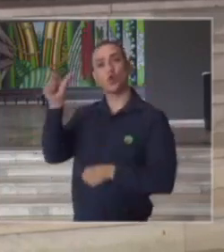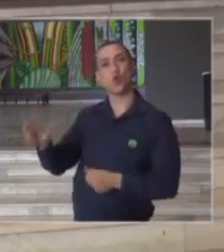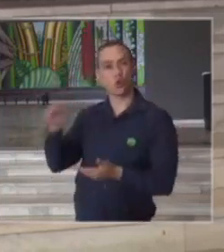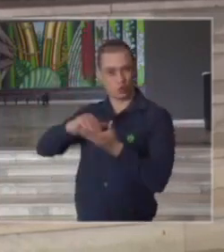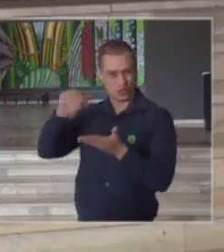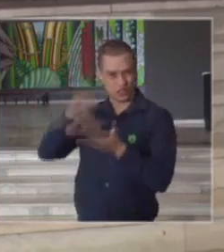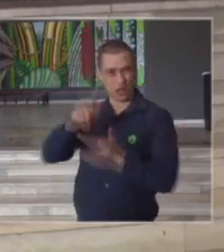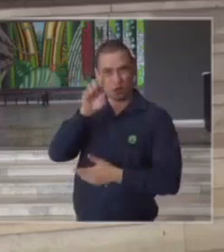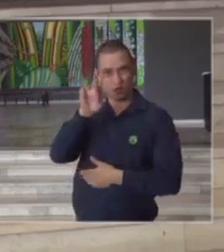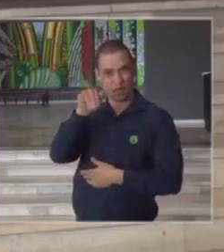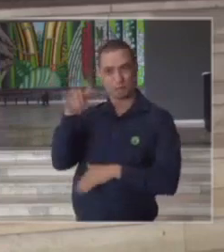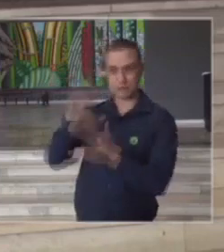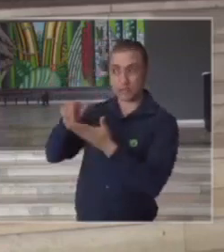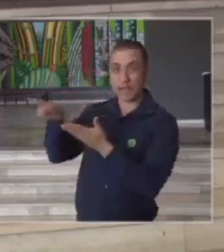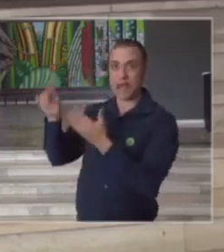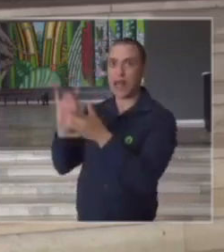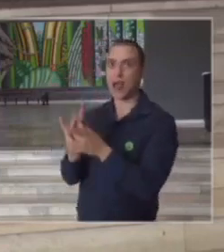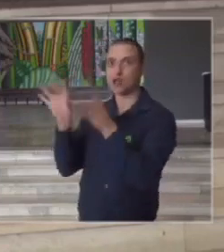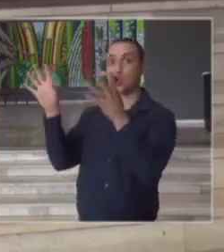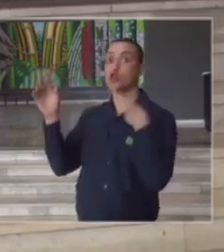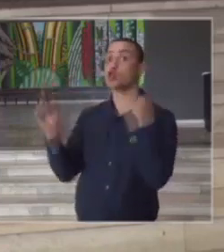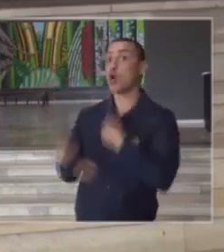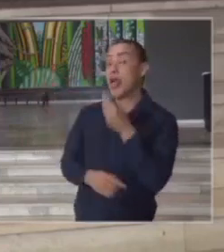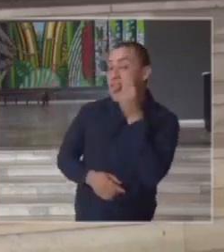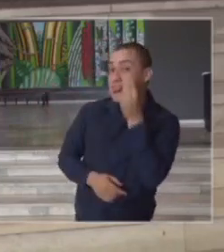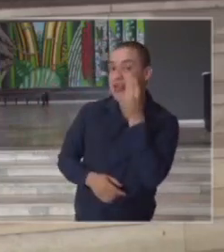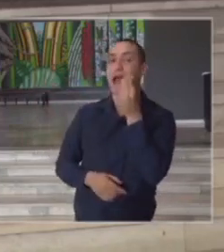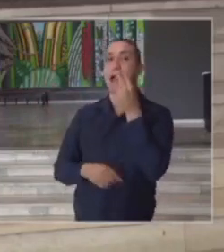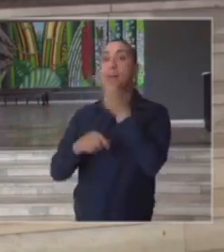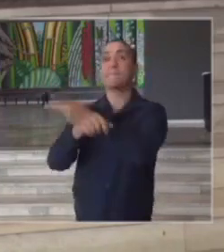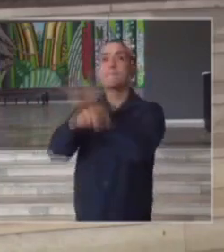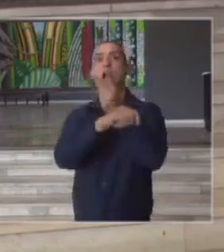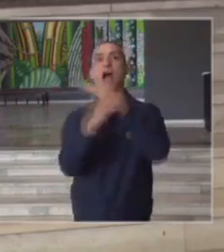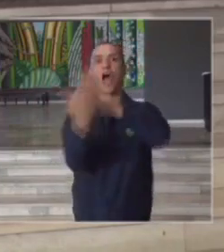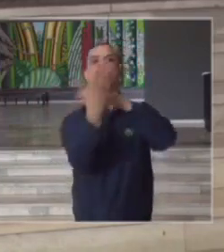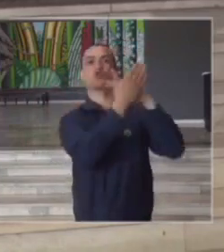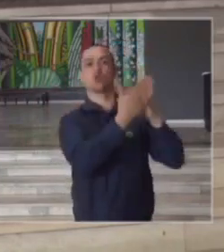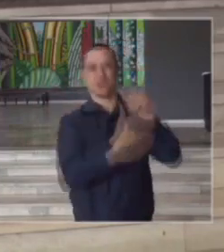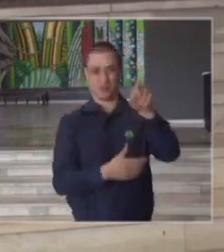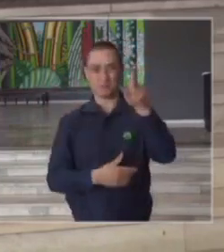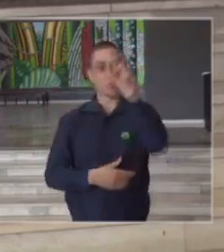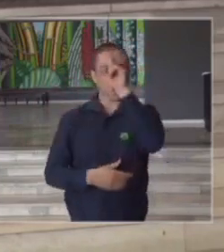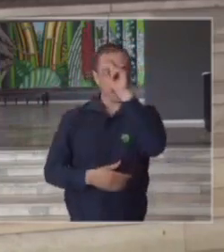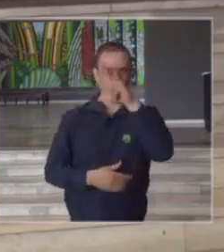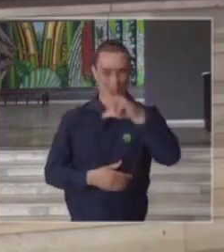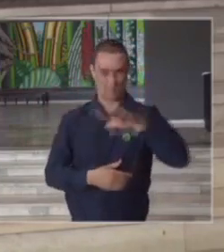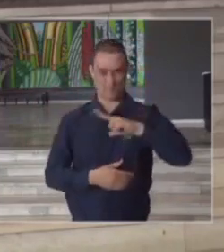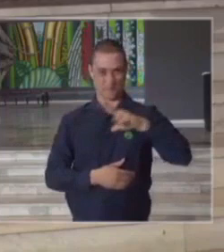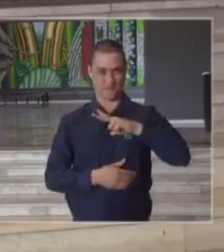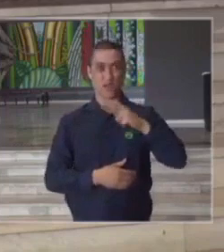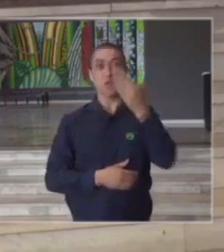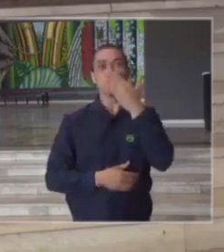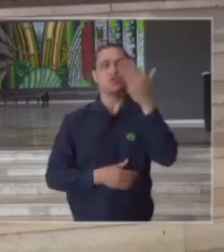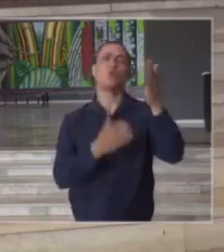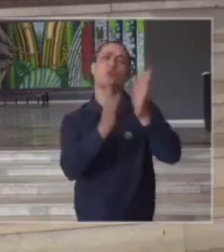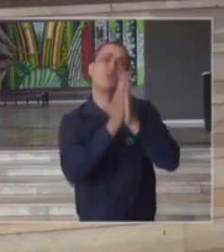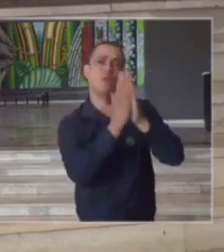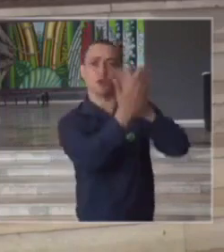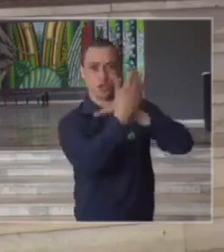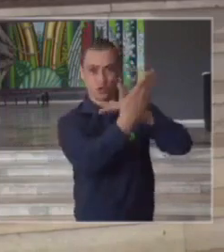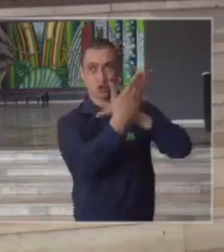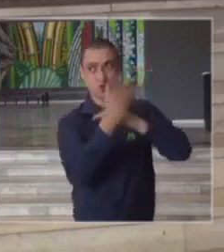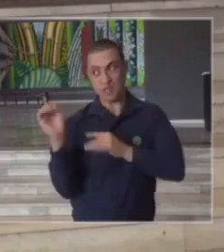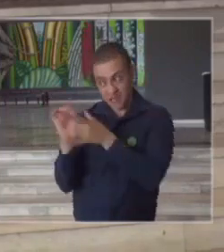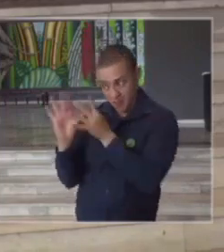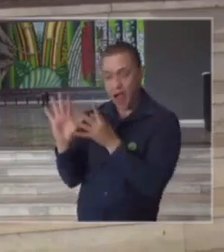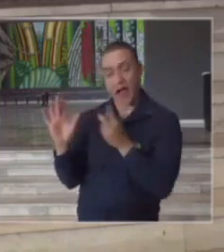secretário ele nos autorizou a que procurássemos ajuda dos hospitais privados do estado de São Paulo